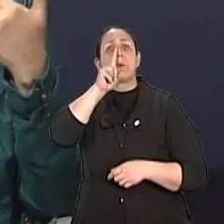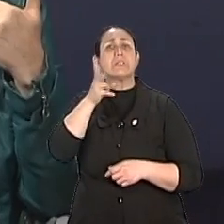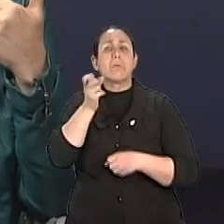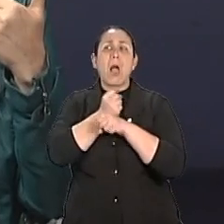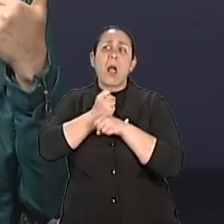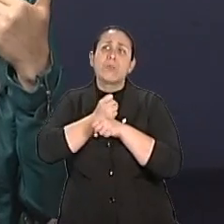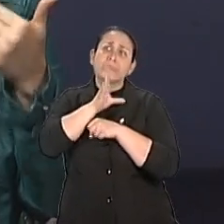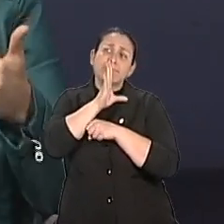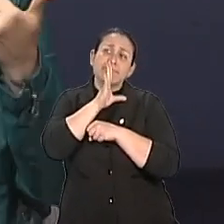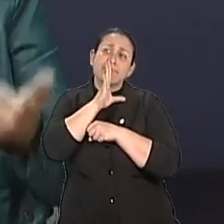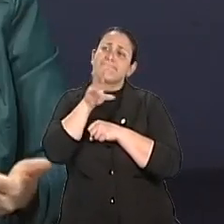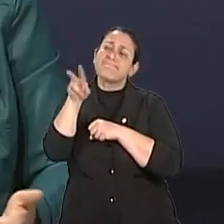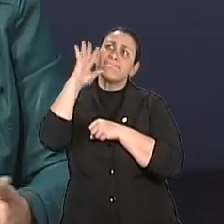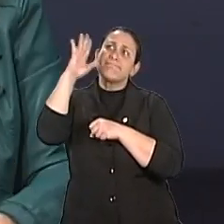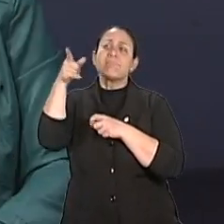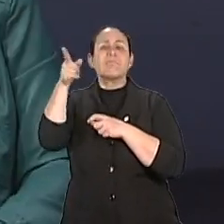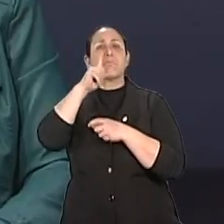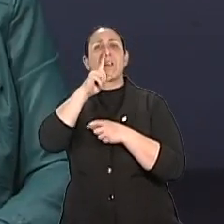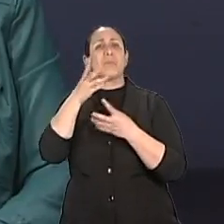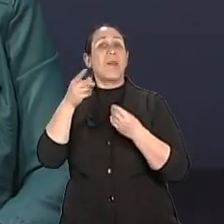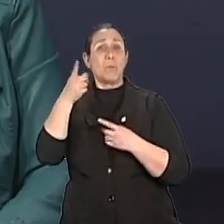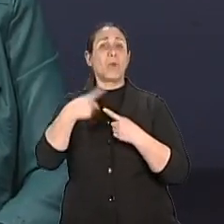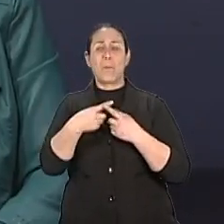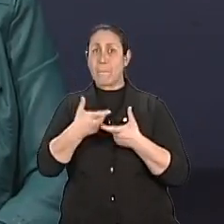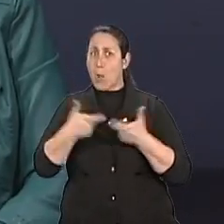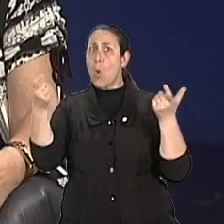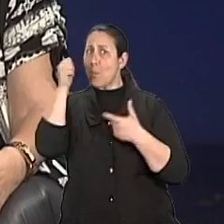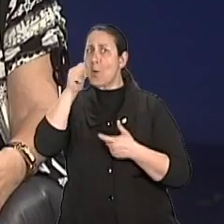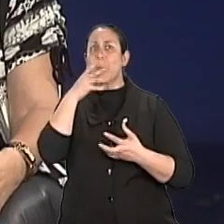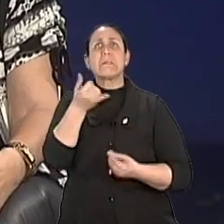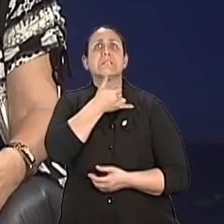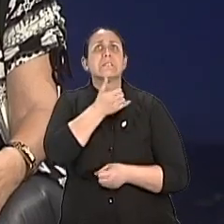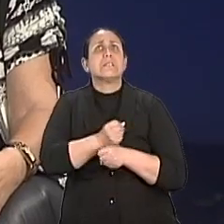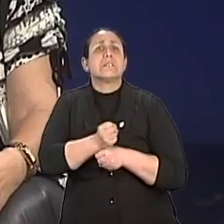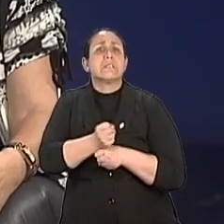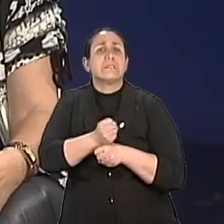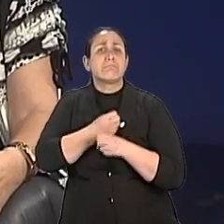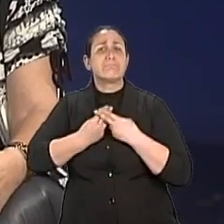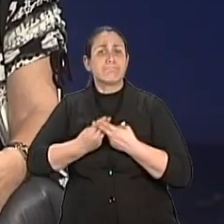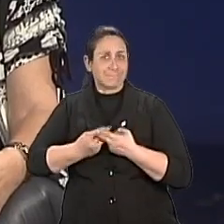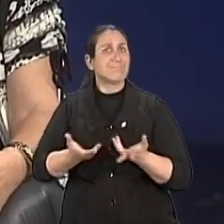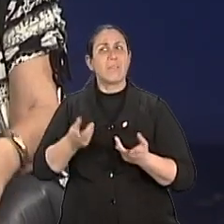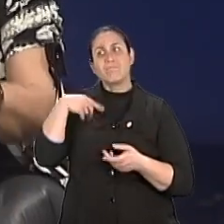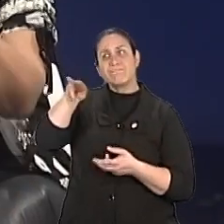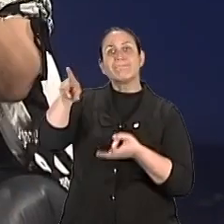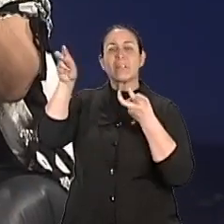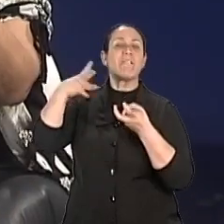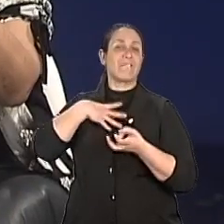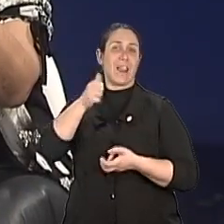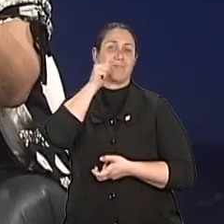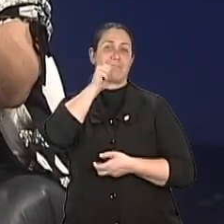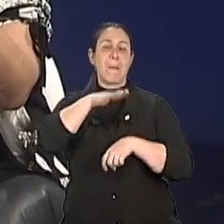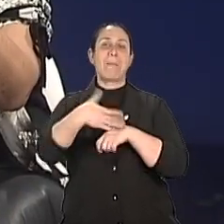Ah, Porque muitas vezes essas mulheres são muito infelizes dentro desses casamentos. E o casal deve aceitar, Cate, isso aí é a